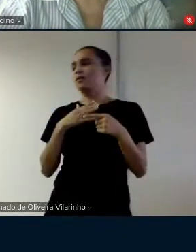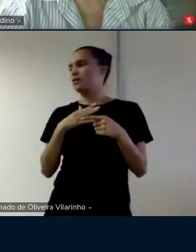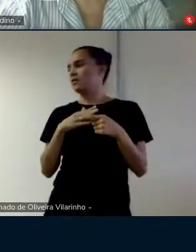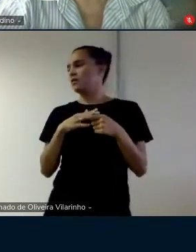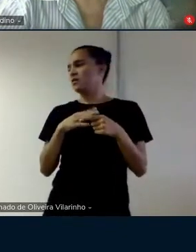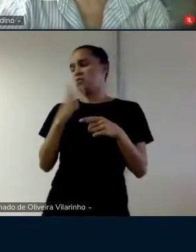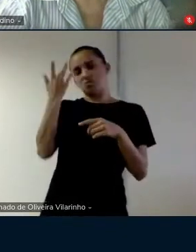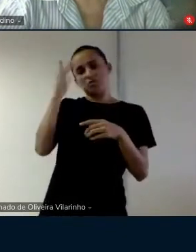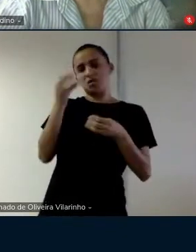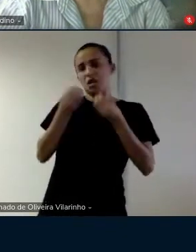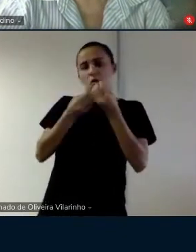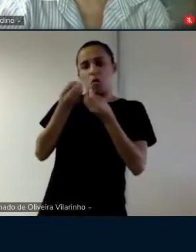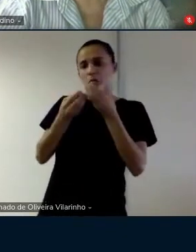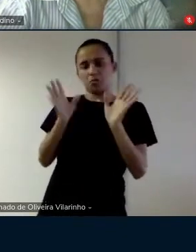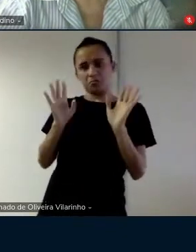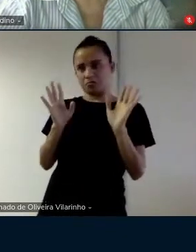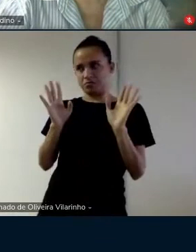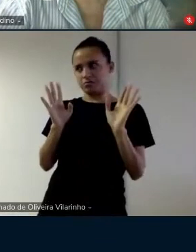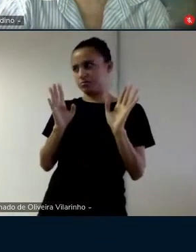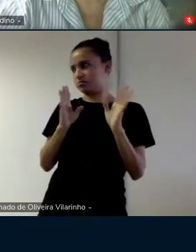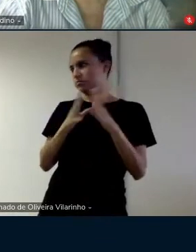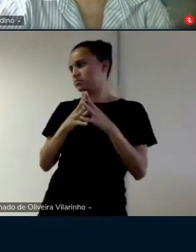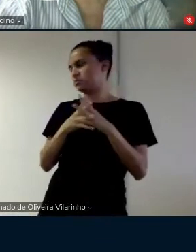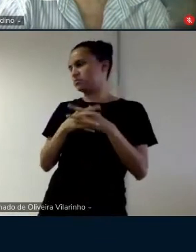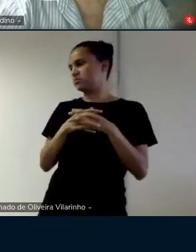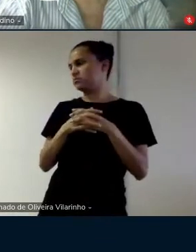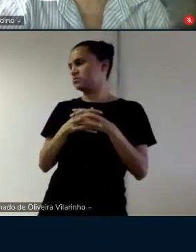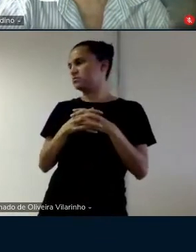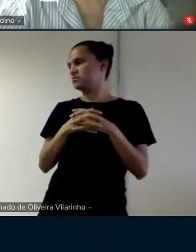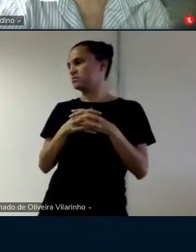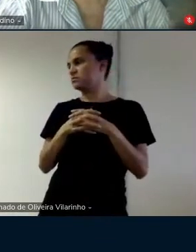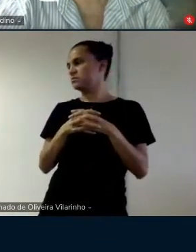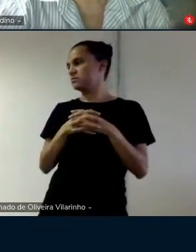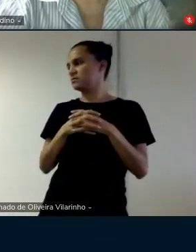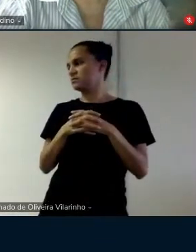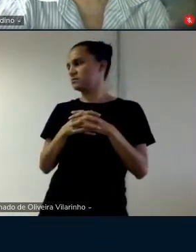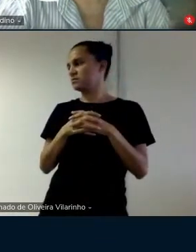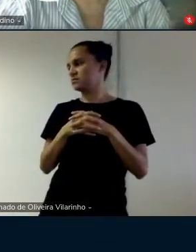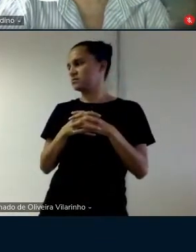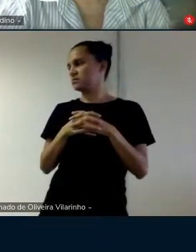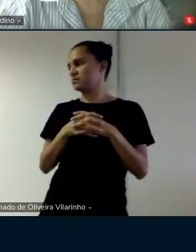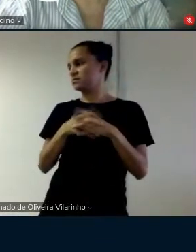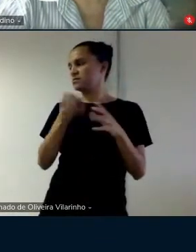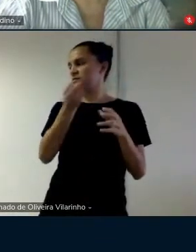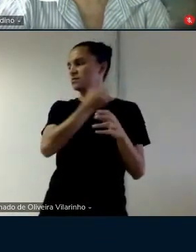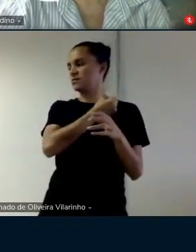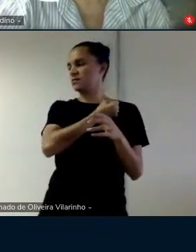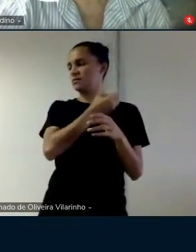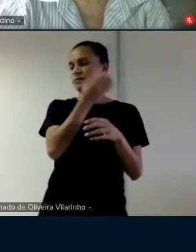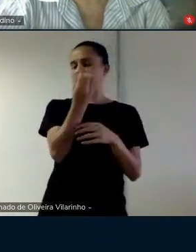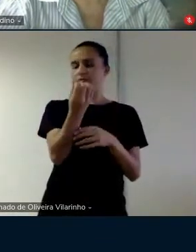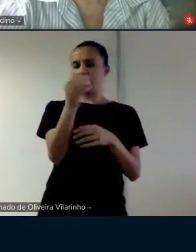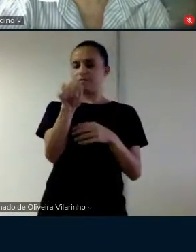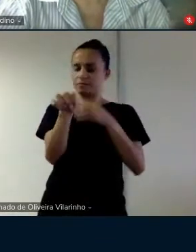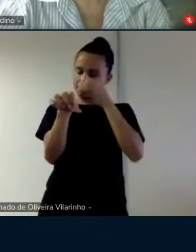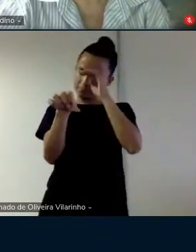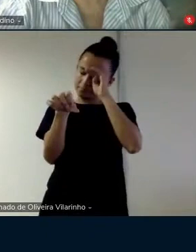não sei até que ponto a gente faz essa essa relação né no slide 69